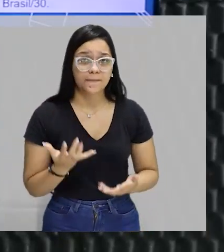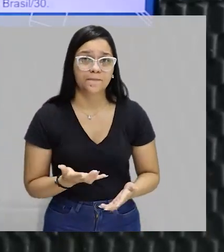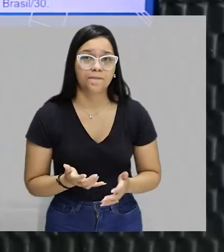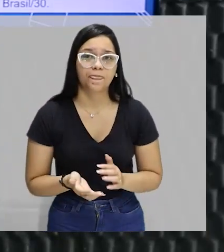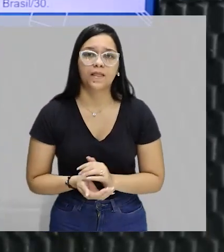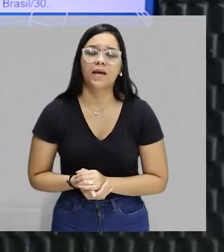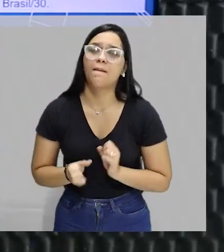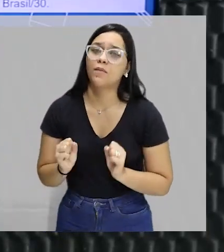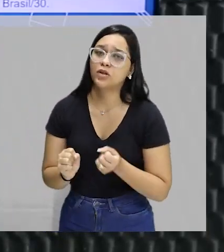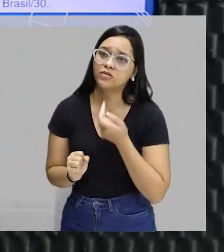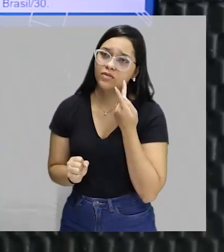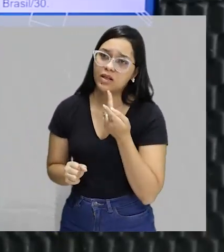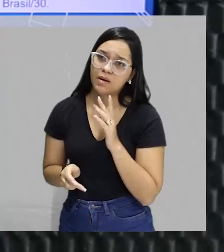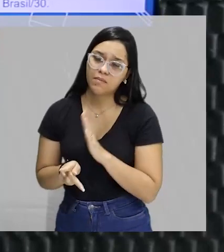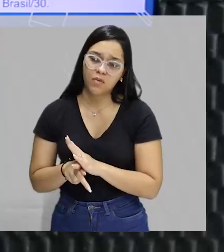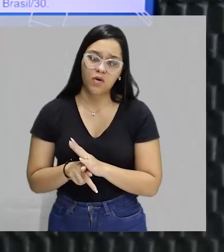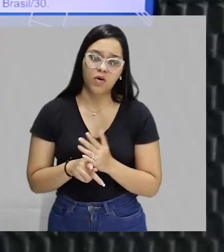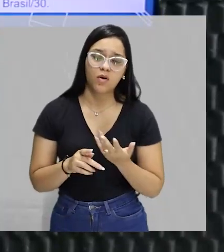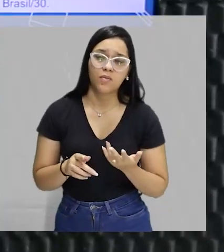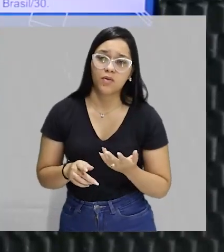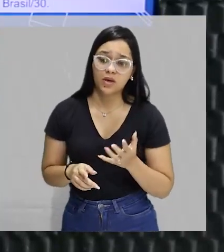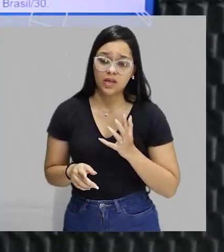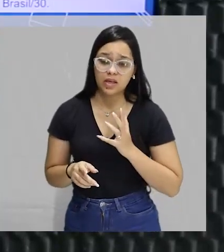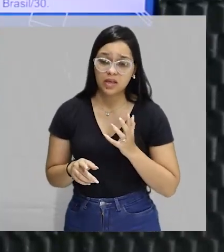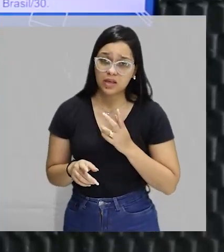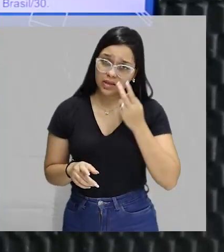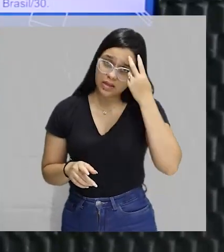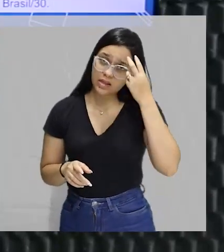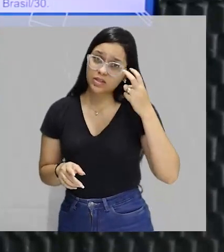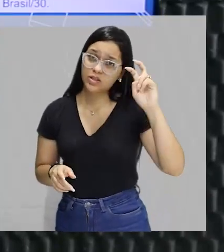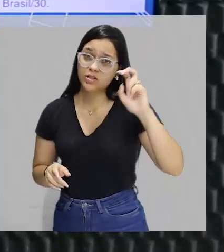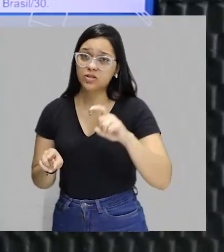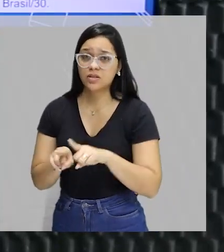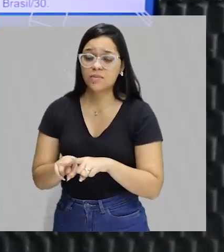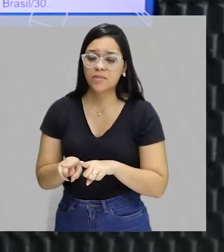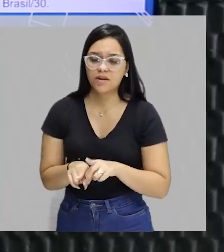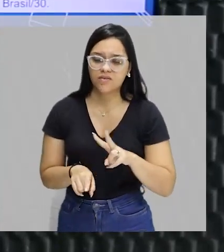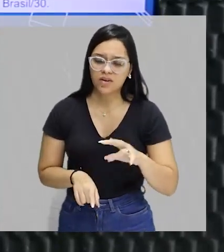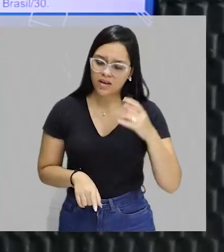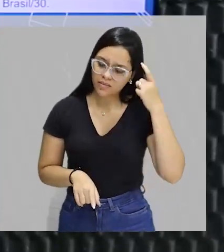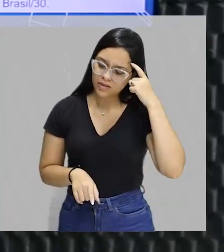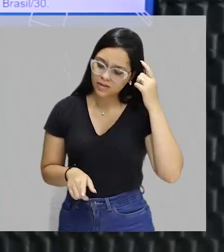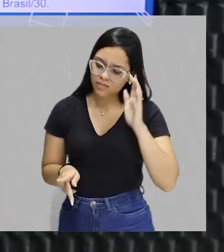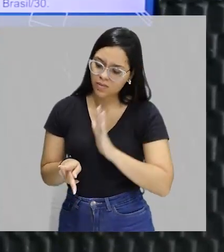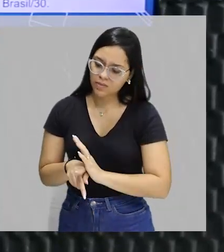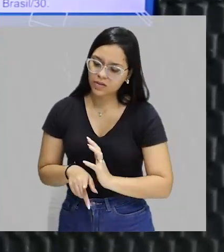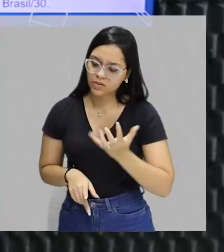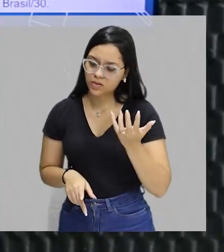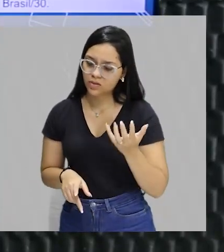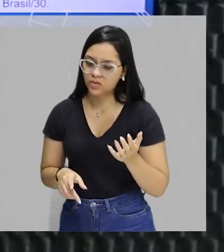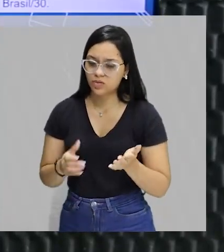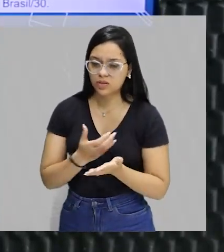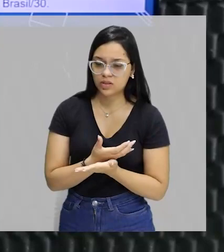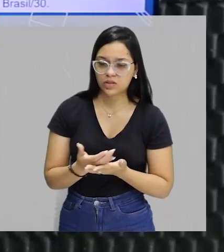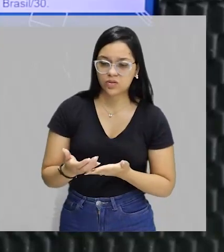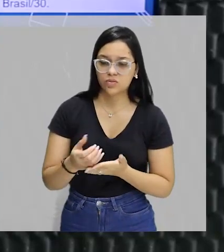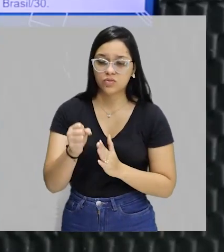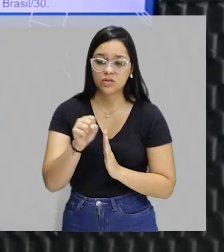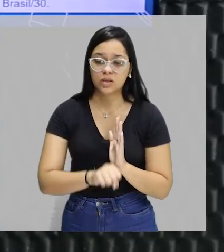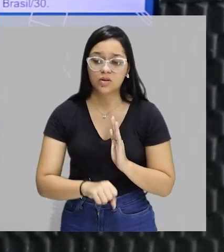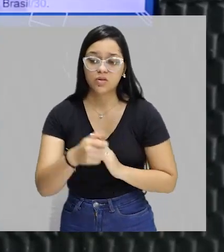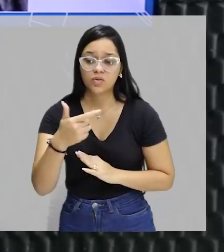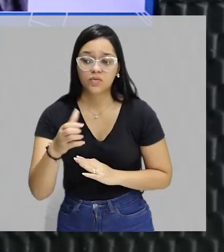extremamente, pode-se dizer, da época, um playboy da época, mas um intelectual, e aí ele vai pensando sobre essa situação no início do século XX.